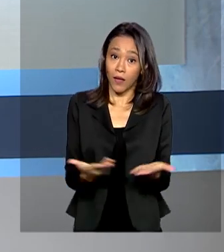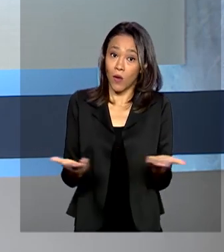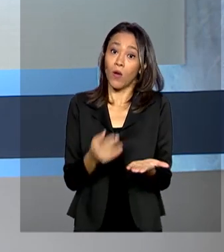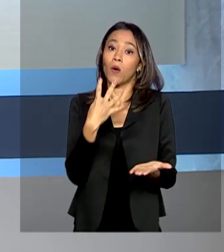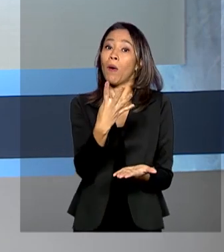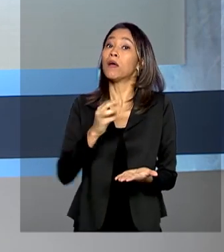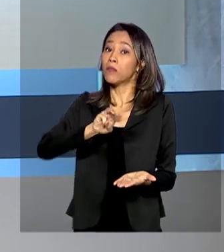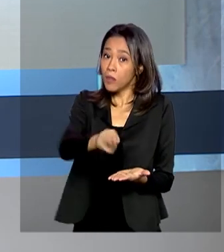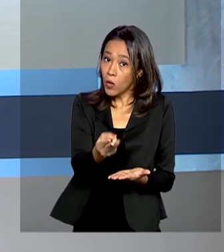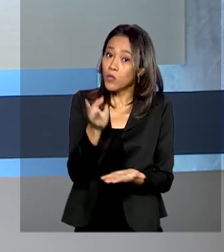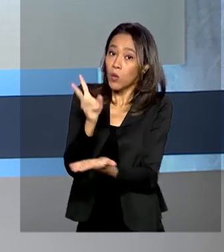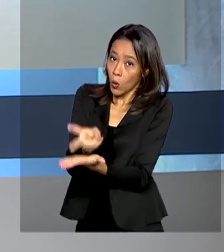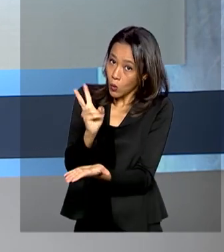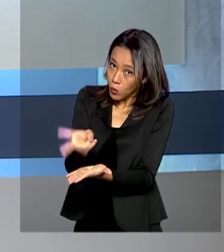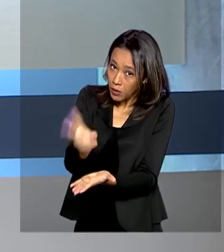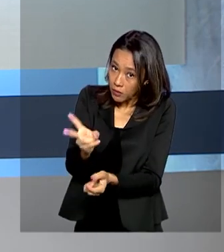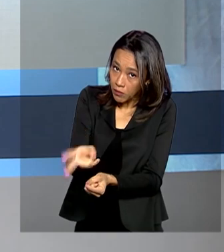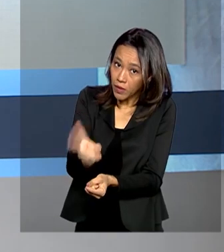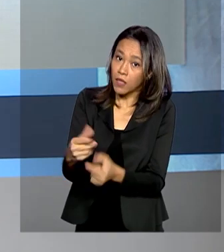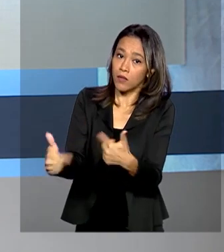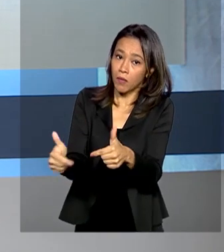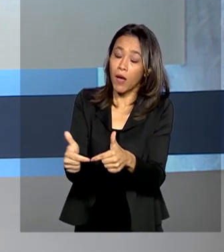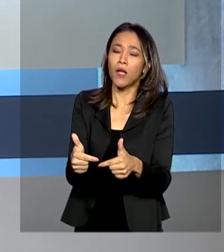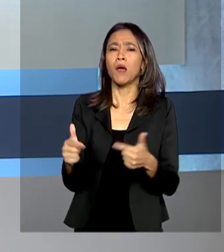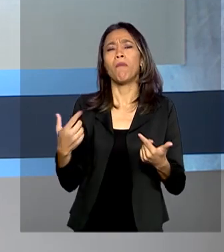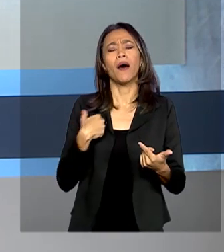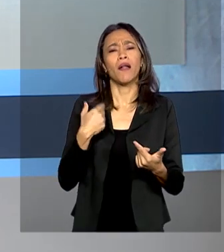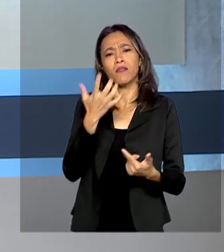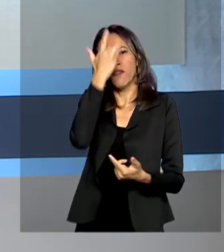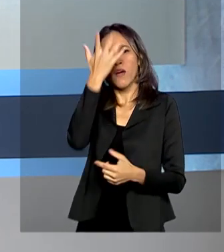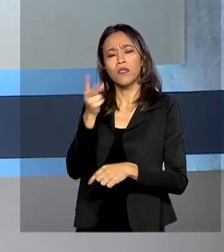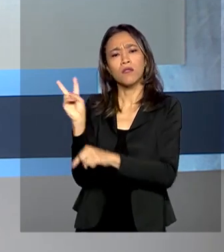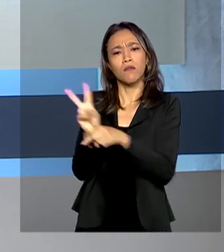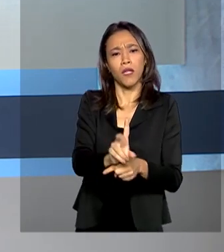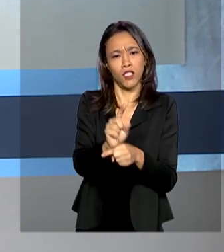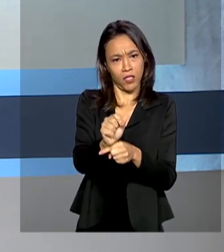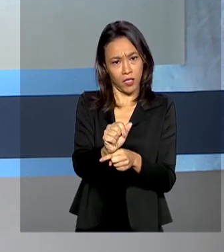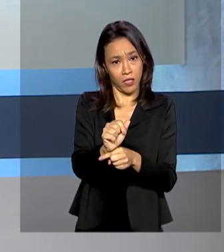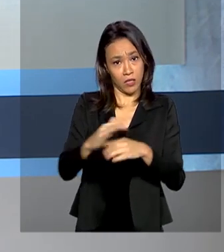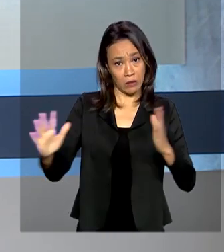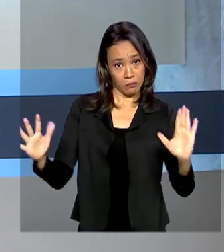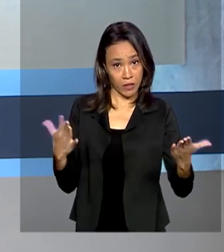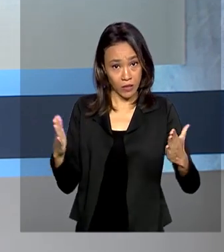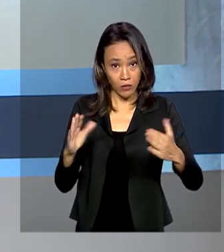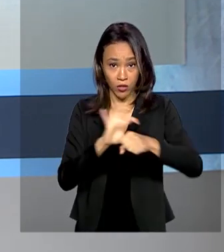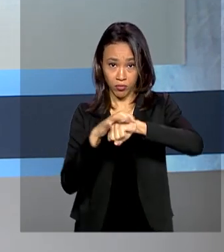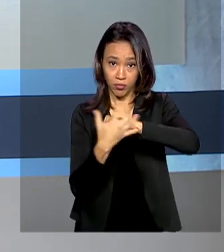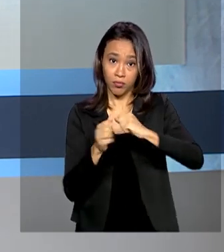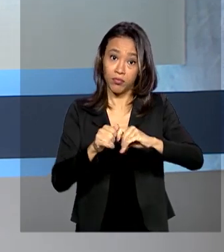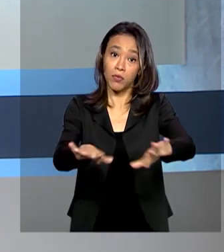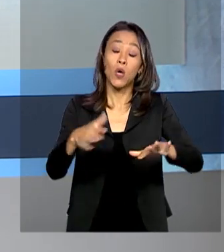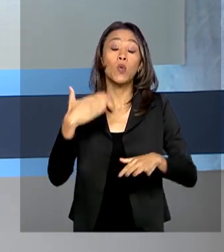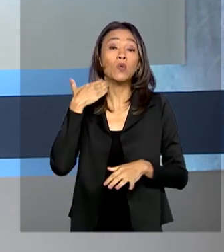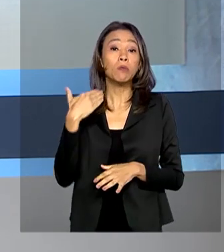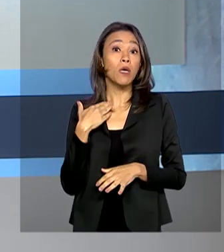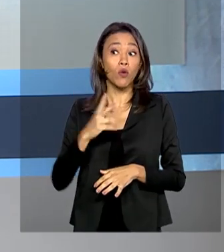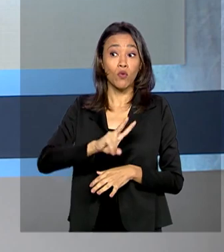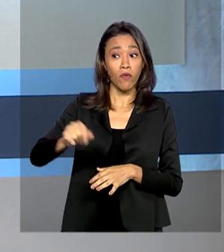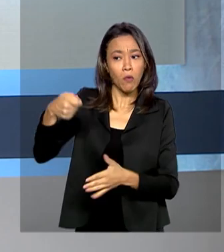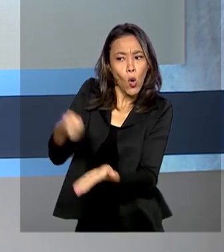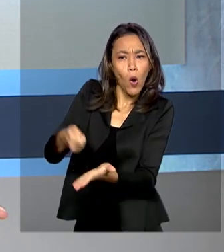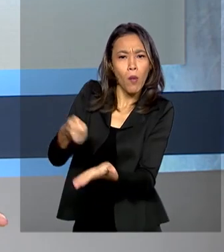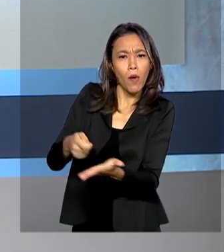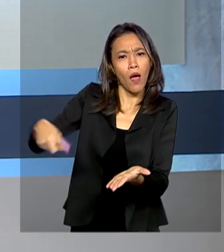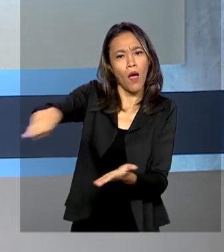E para facilitar o acesso ao crédito durante a pandemia, até o dia 30 de setembro, os bancos não vão exigir das empresas